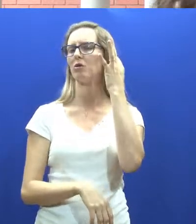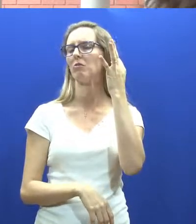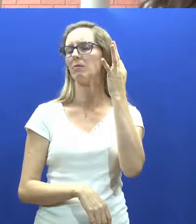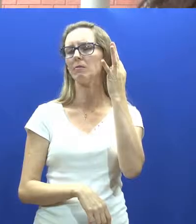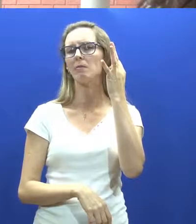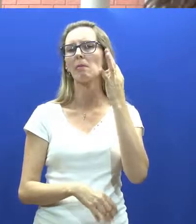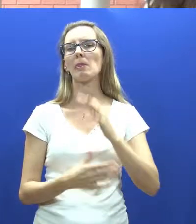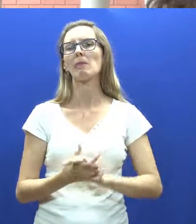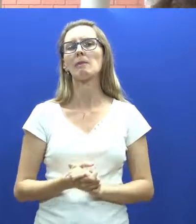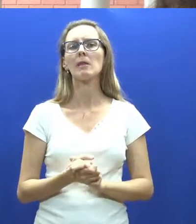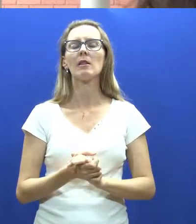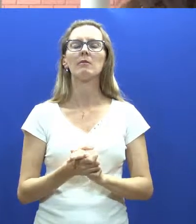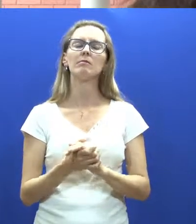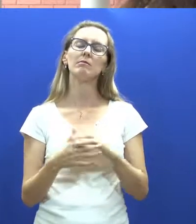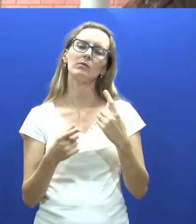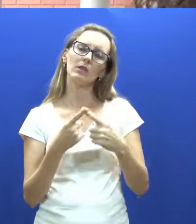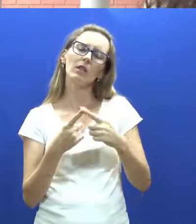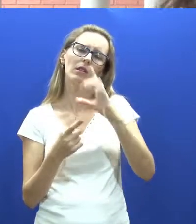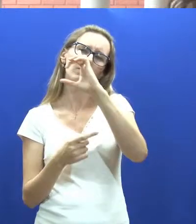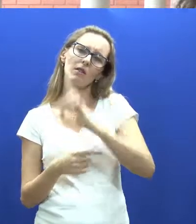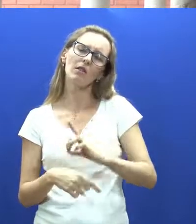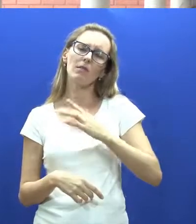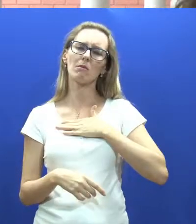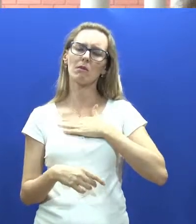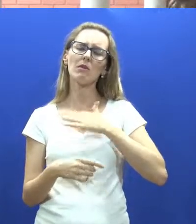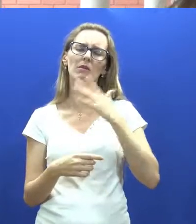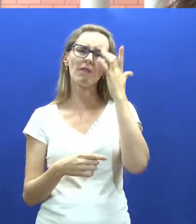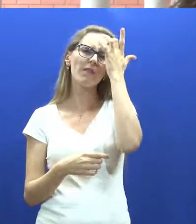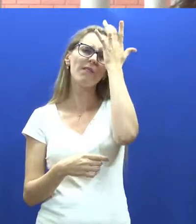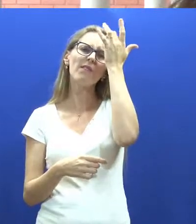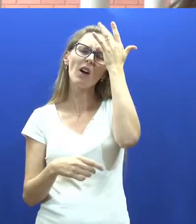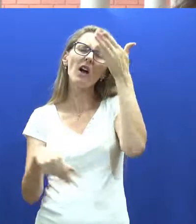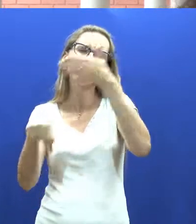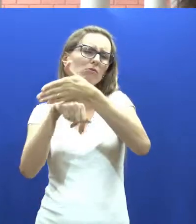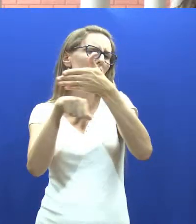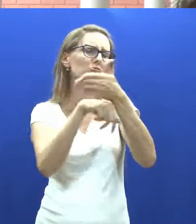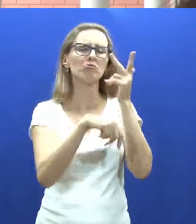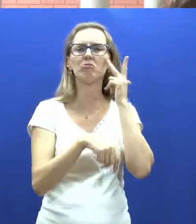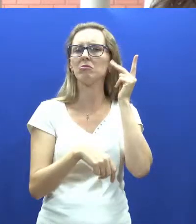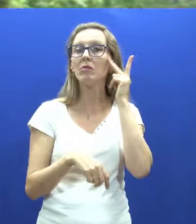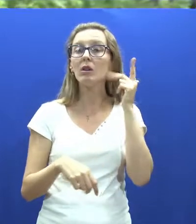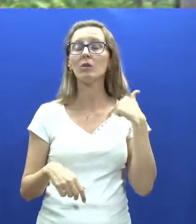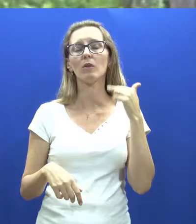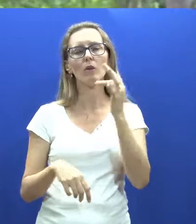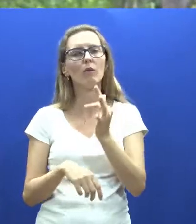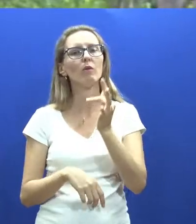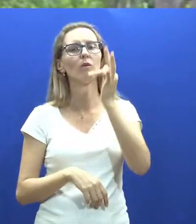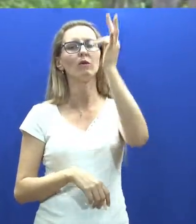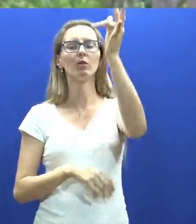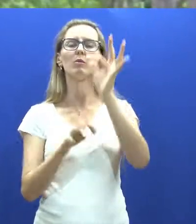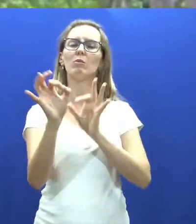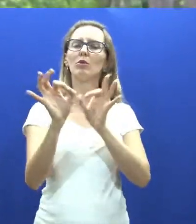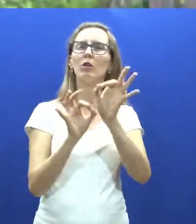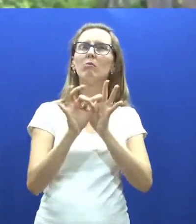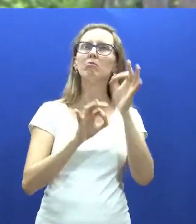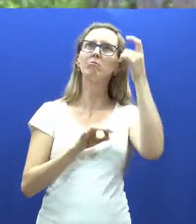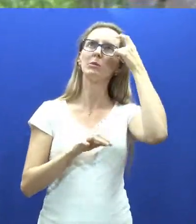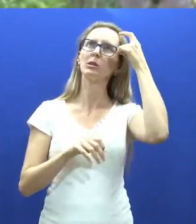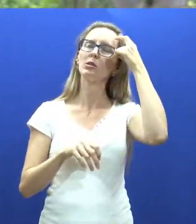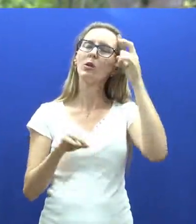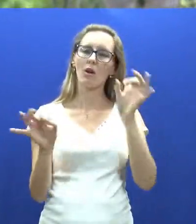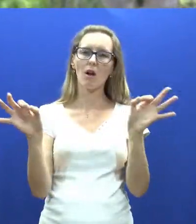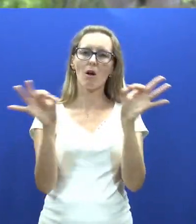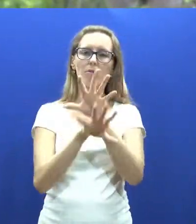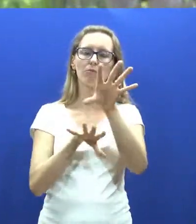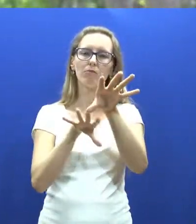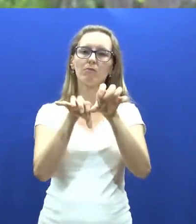farmácia. Tem sim um pouquinho dificuldade, devido os professores falam um pouquinho rápido, mas é só conversar que ele já